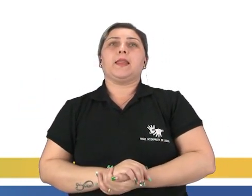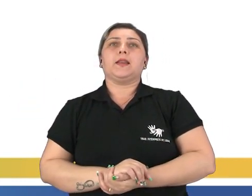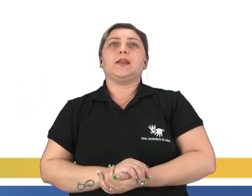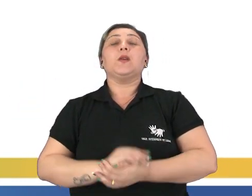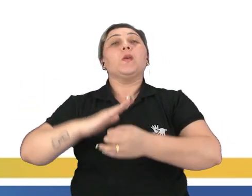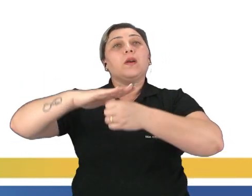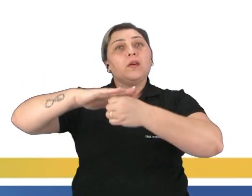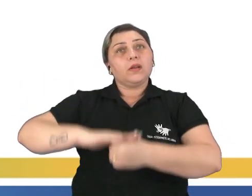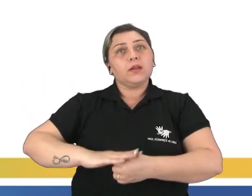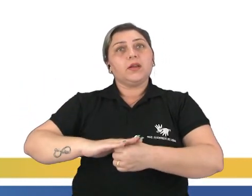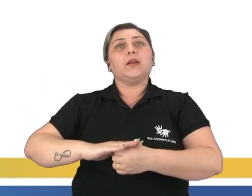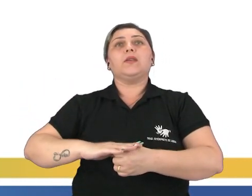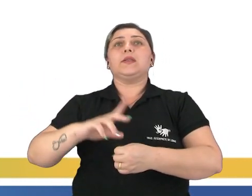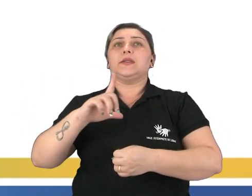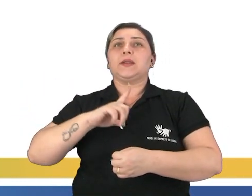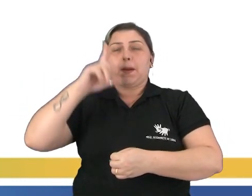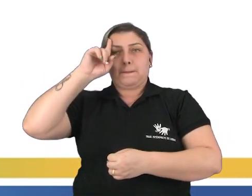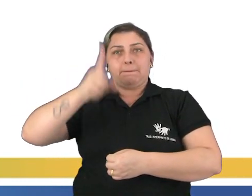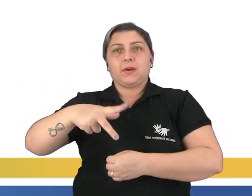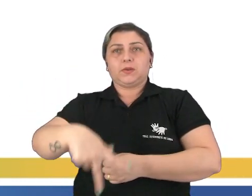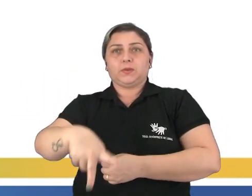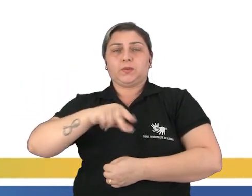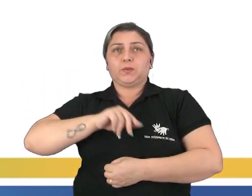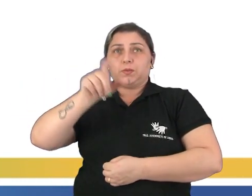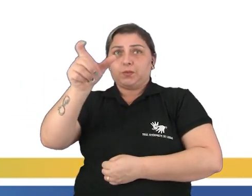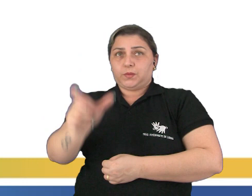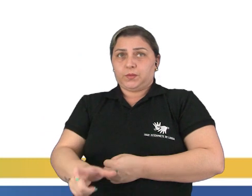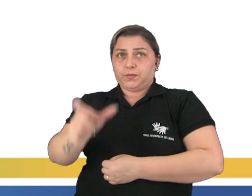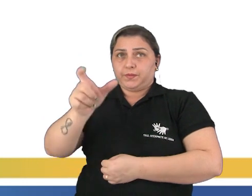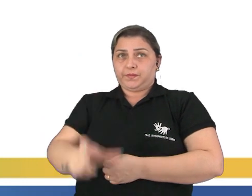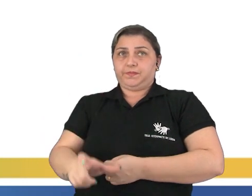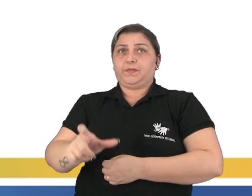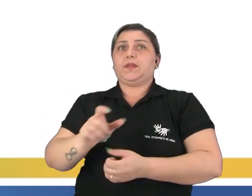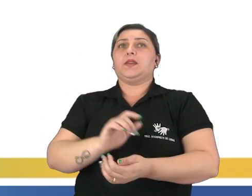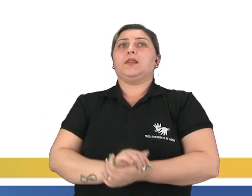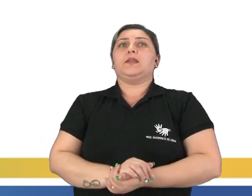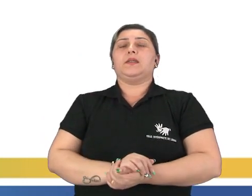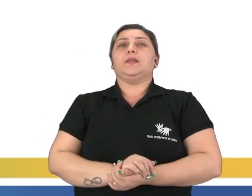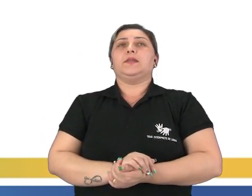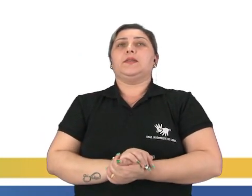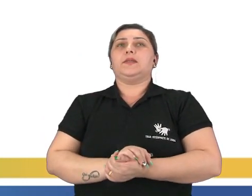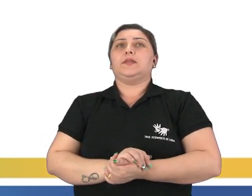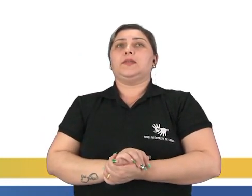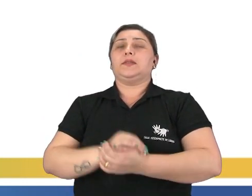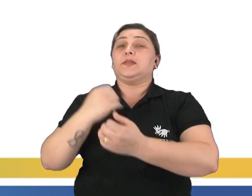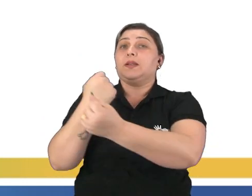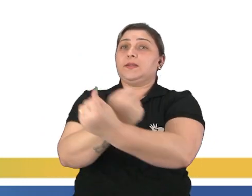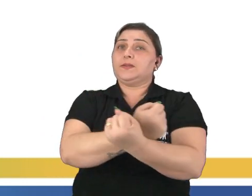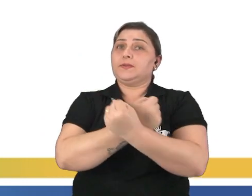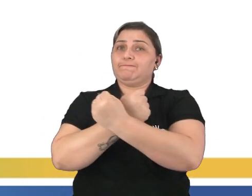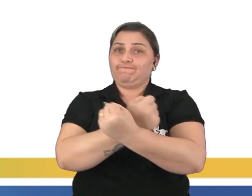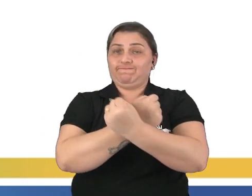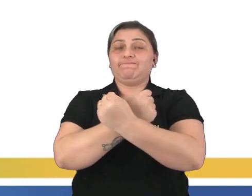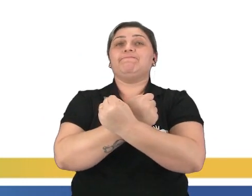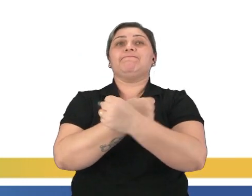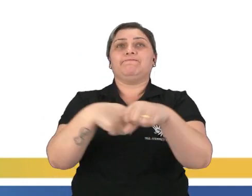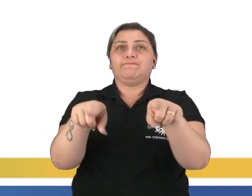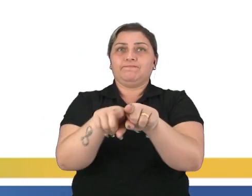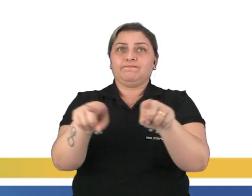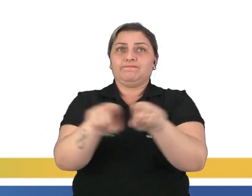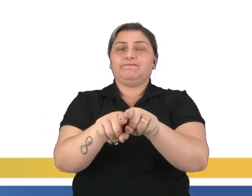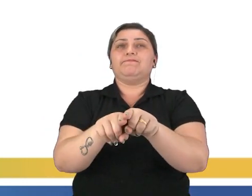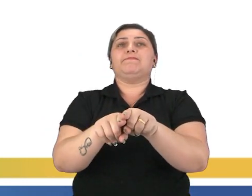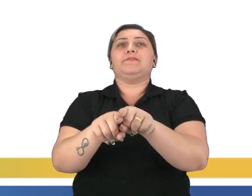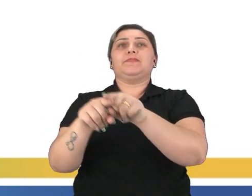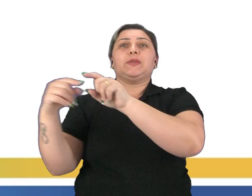Com a colonização, gente tem início ao período colonial, que vem com o domínio português, tem o processo de escravidão